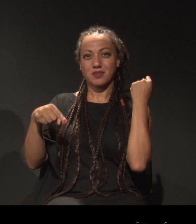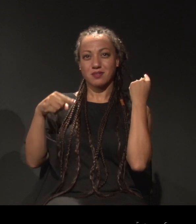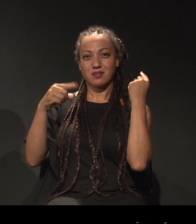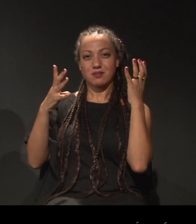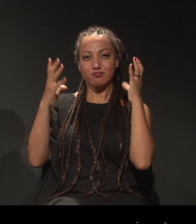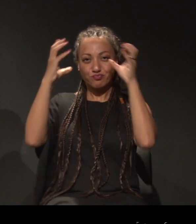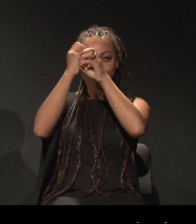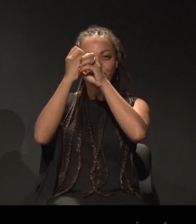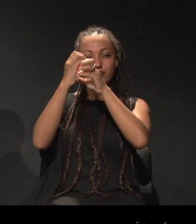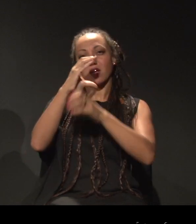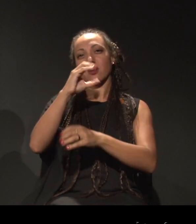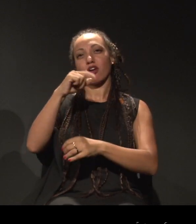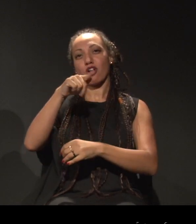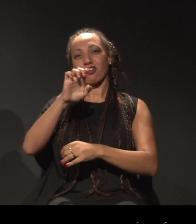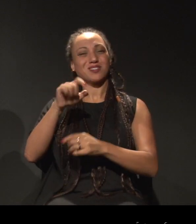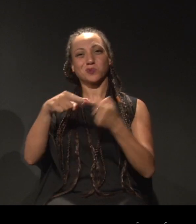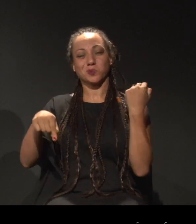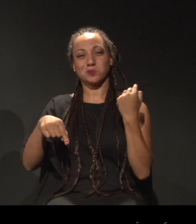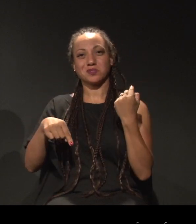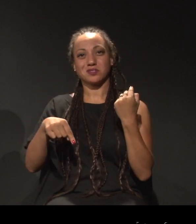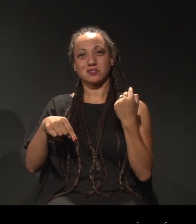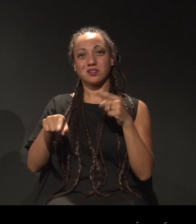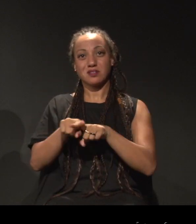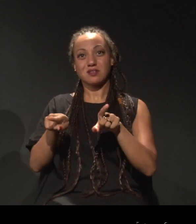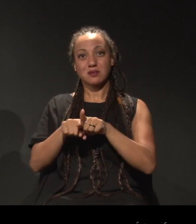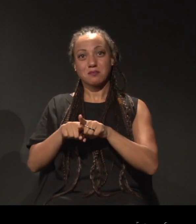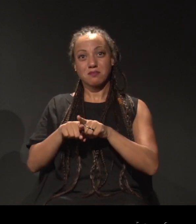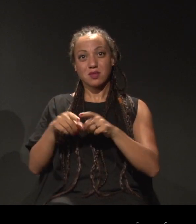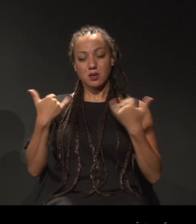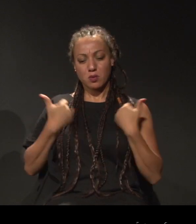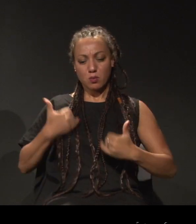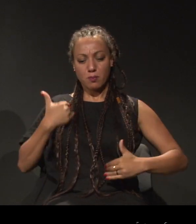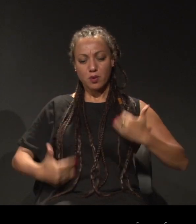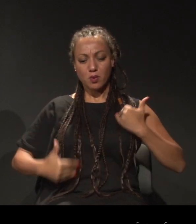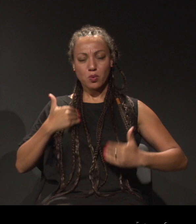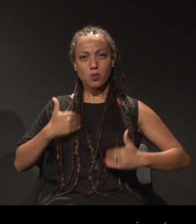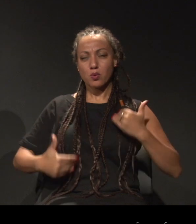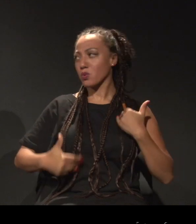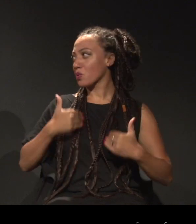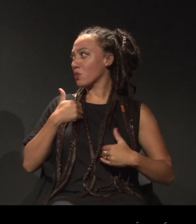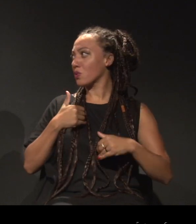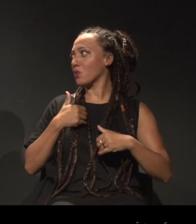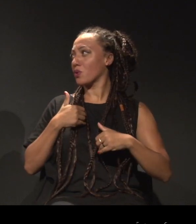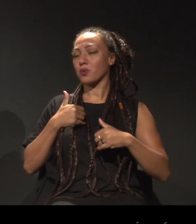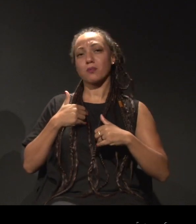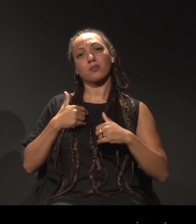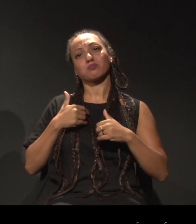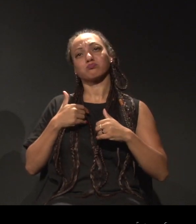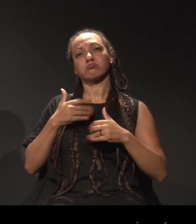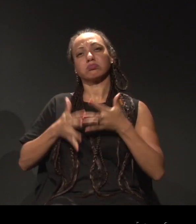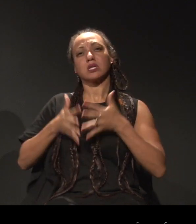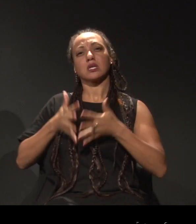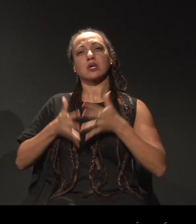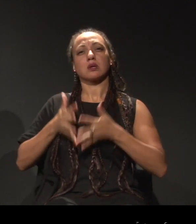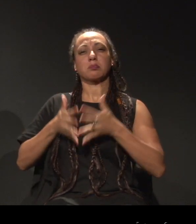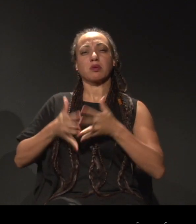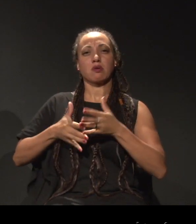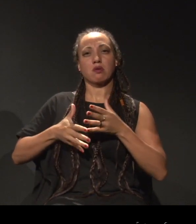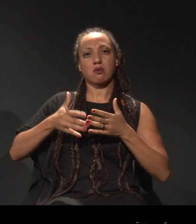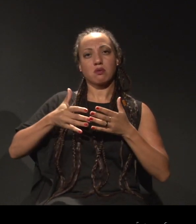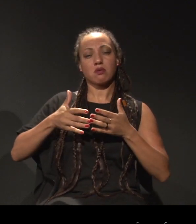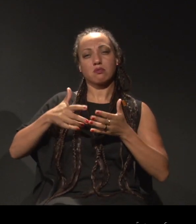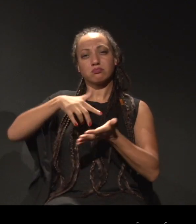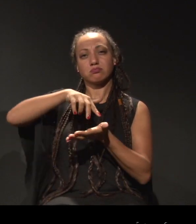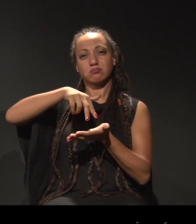coque. em que a minha estrutura corporal talvez prejudicasse dentro das posições do balé. Porém,